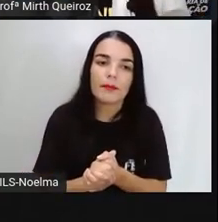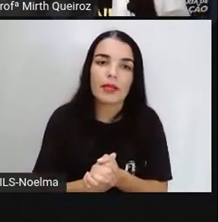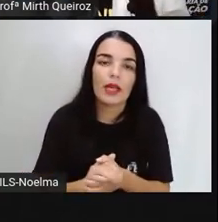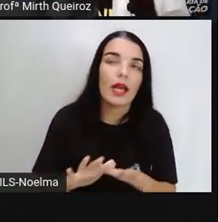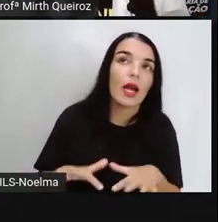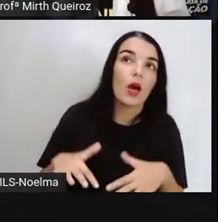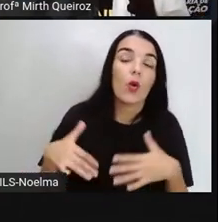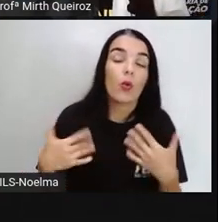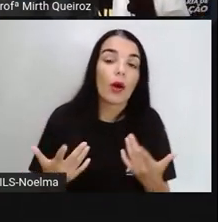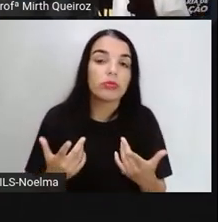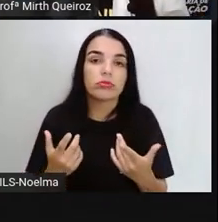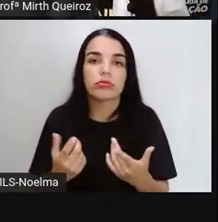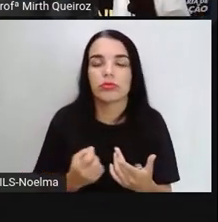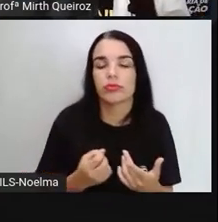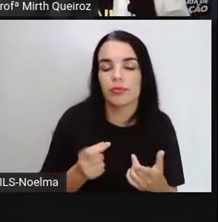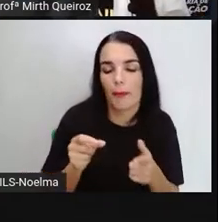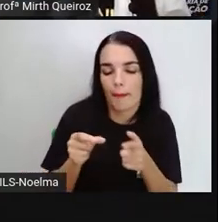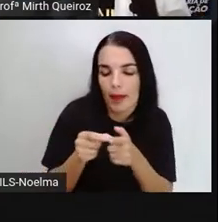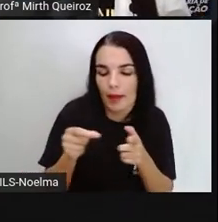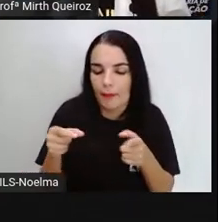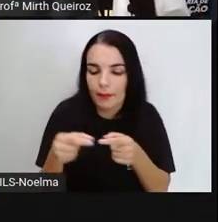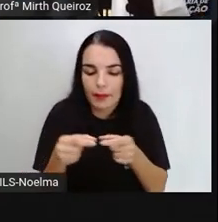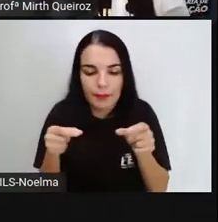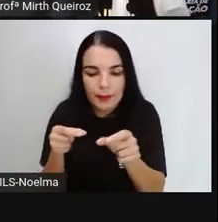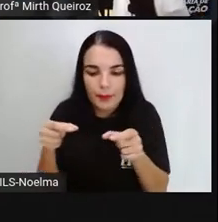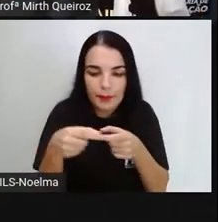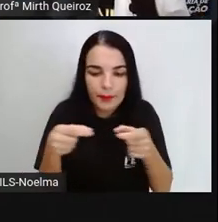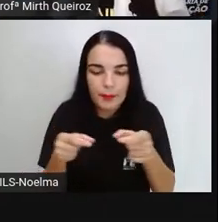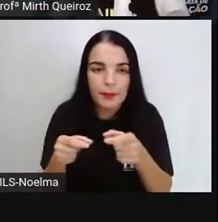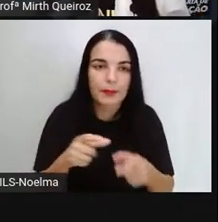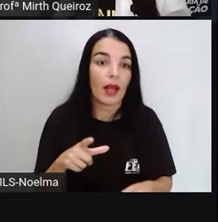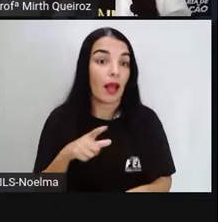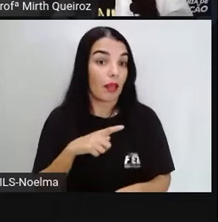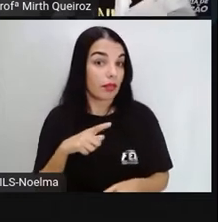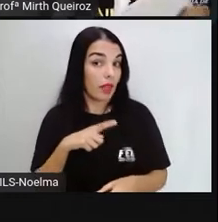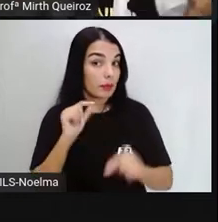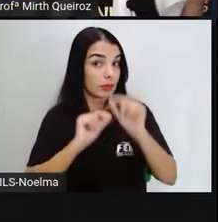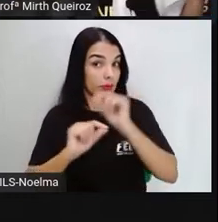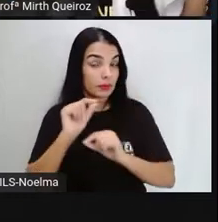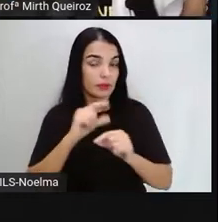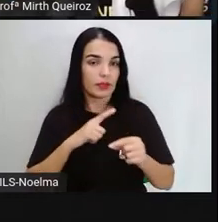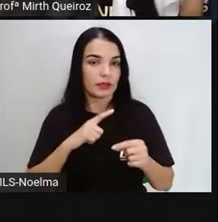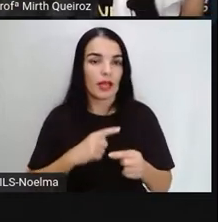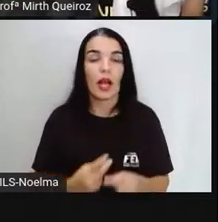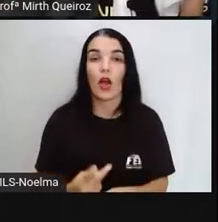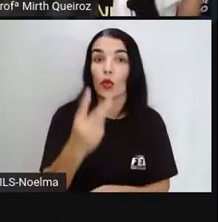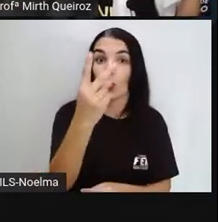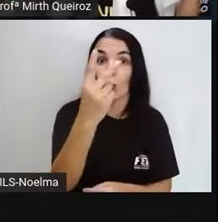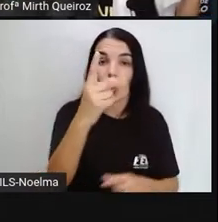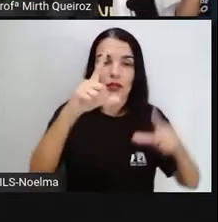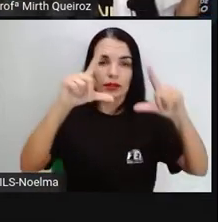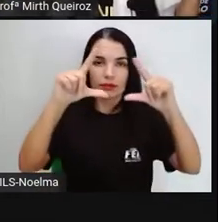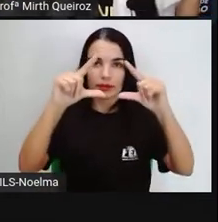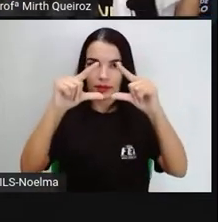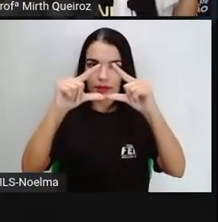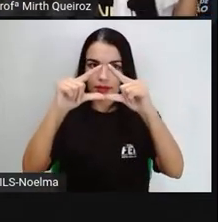peças são essas? Nós temos dois triângulos